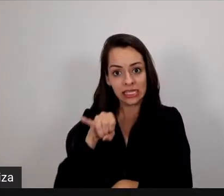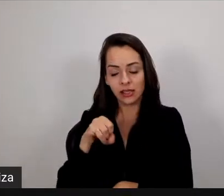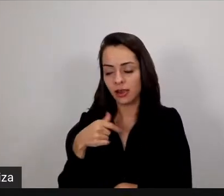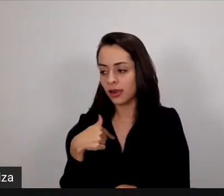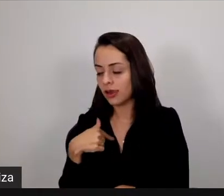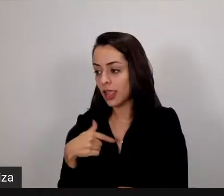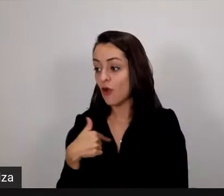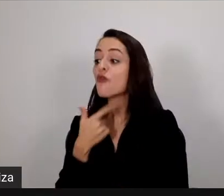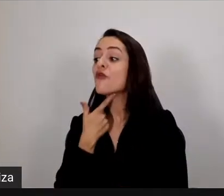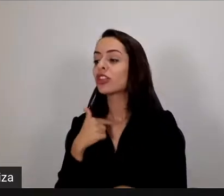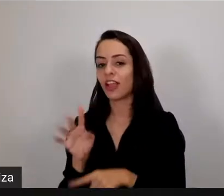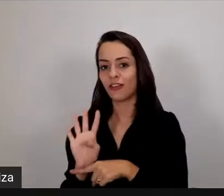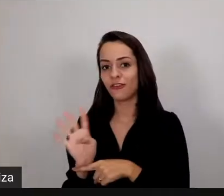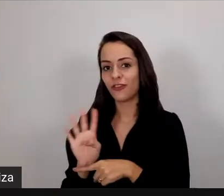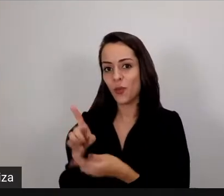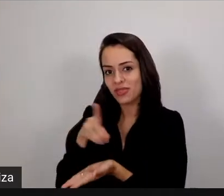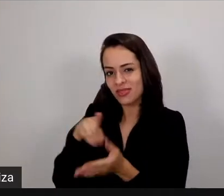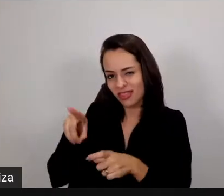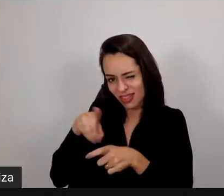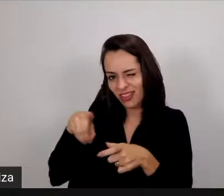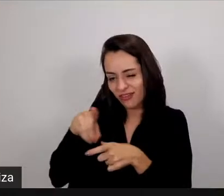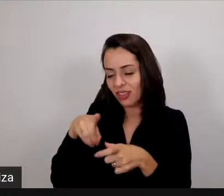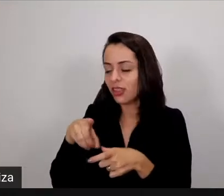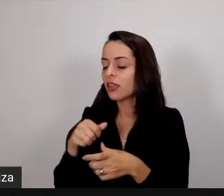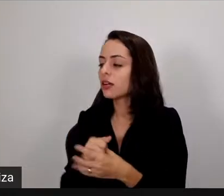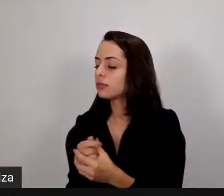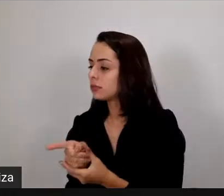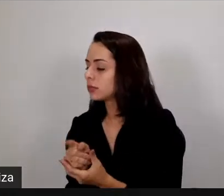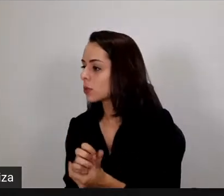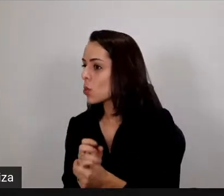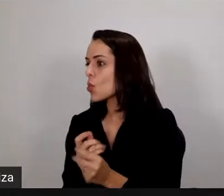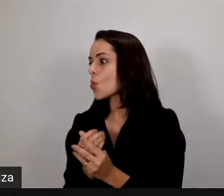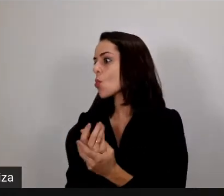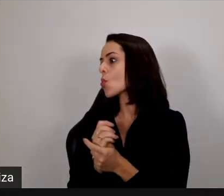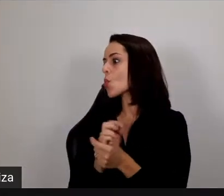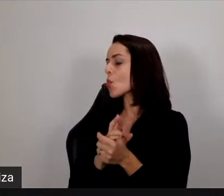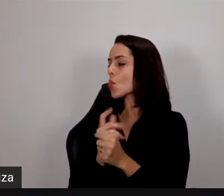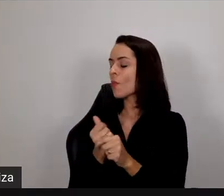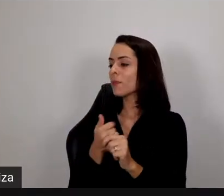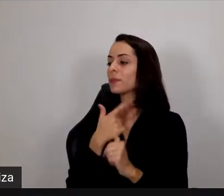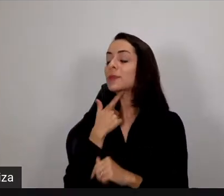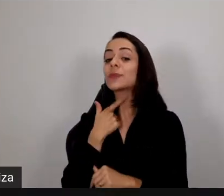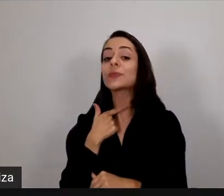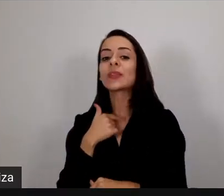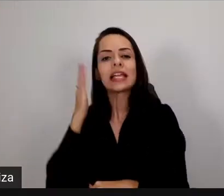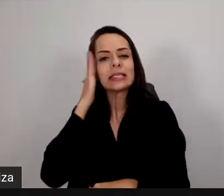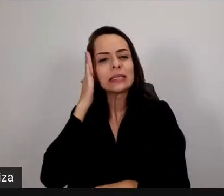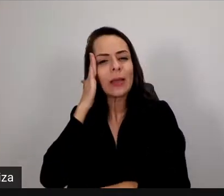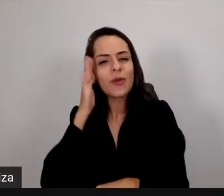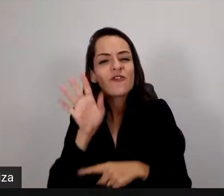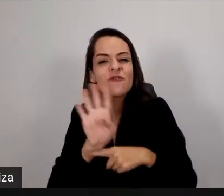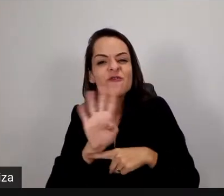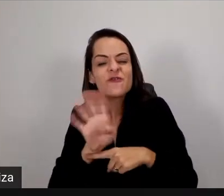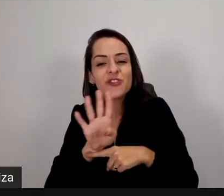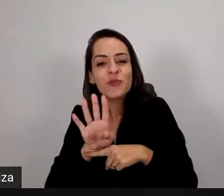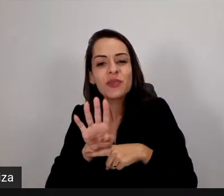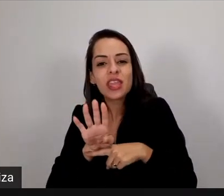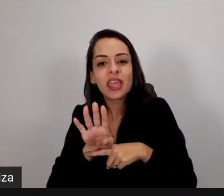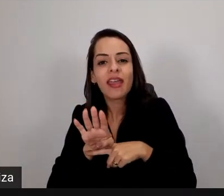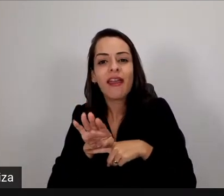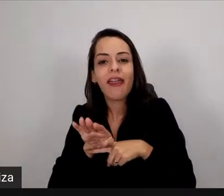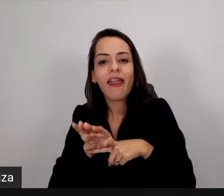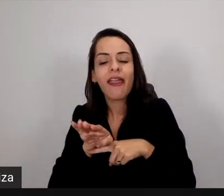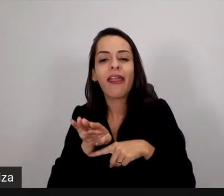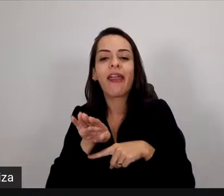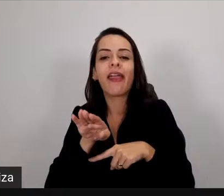leva não leva eu lembro quando chegou Jurassic Park em VHS o entregador ele entregou muito